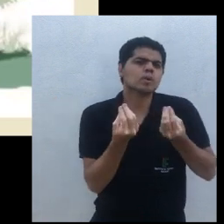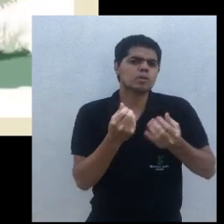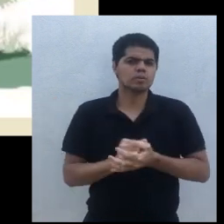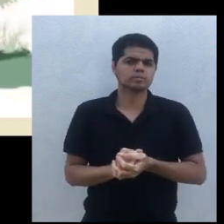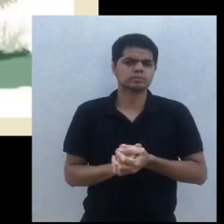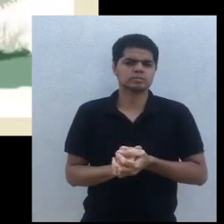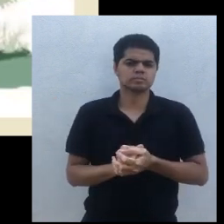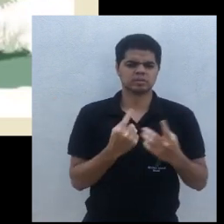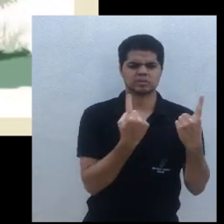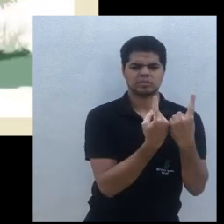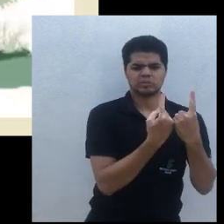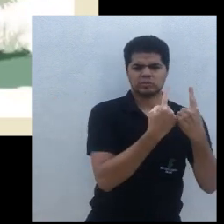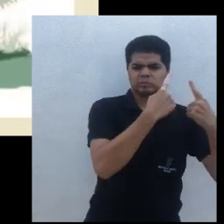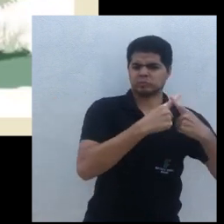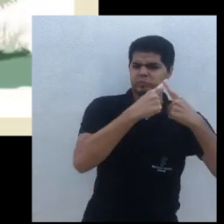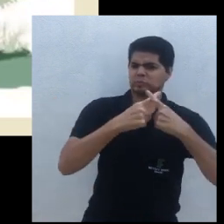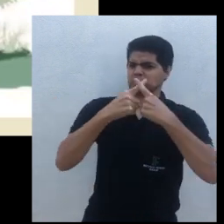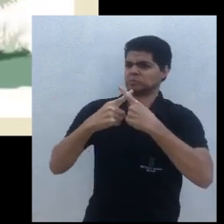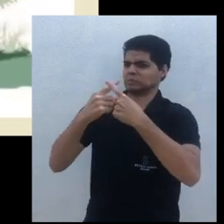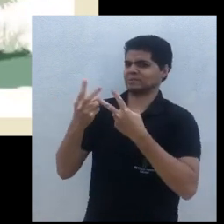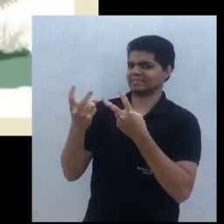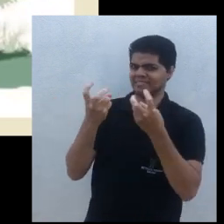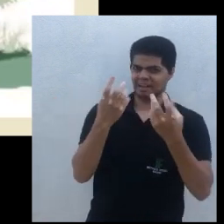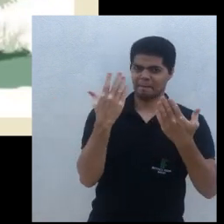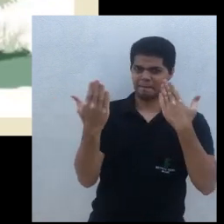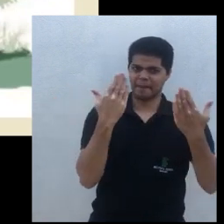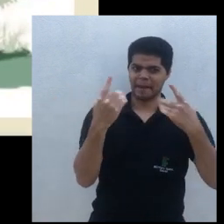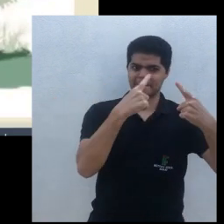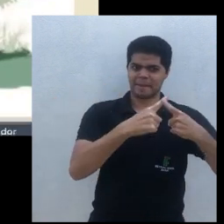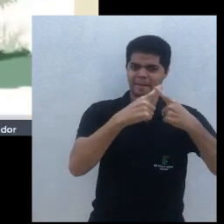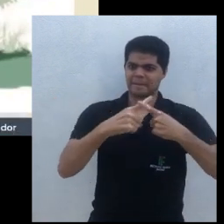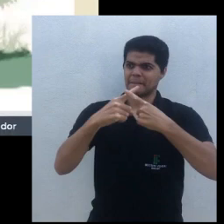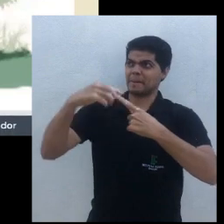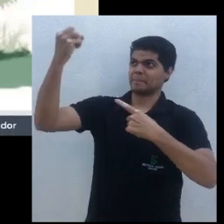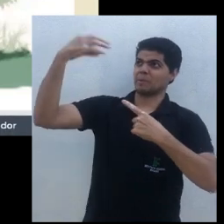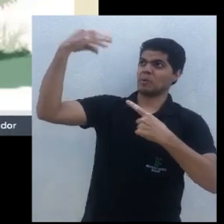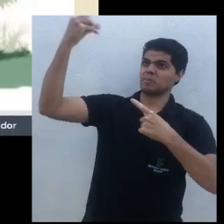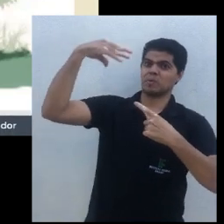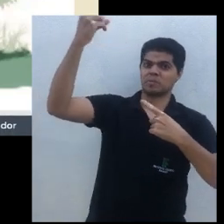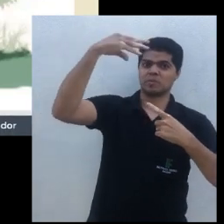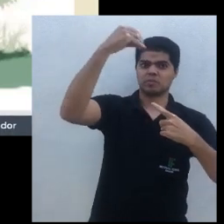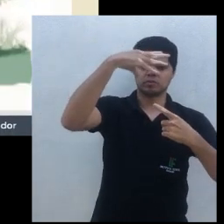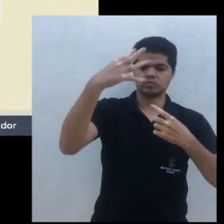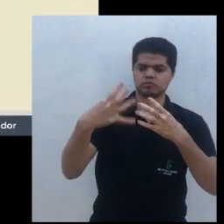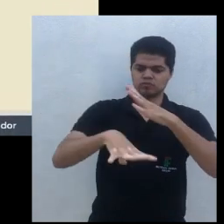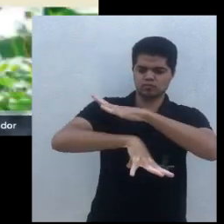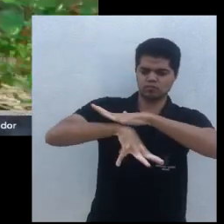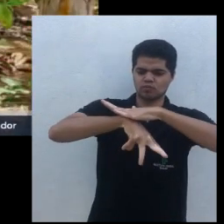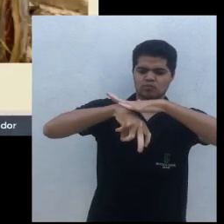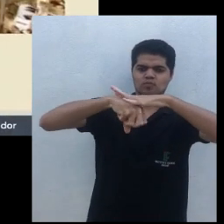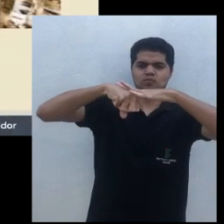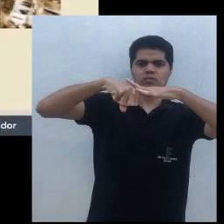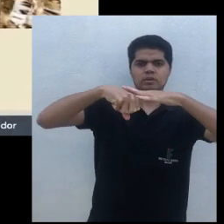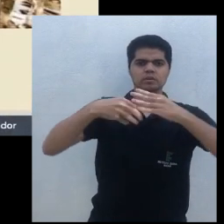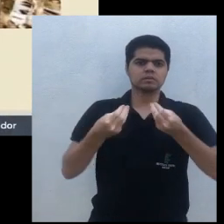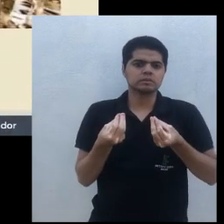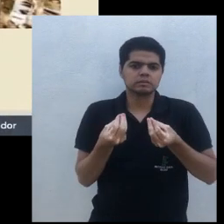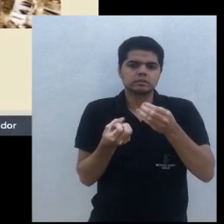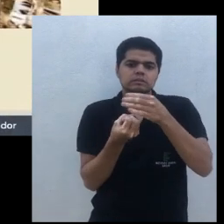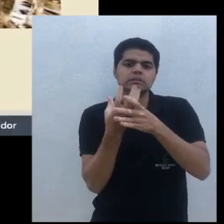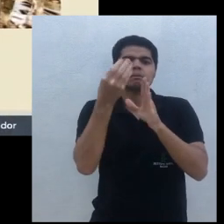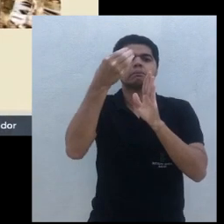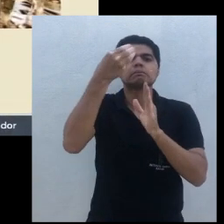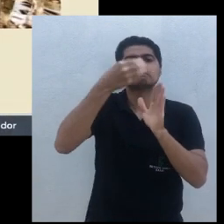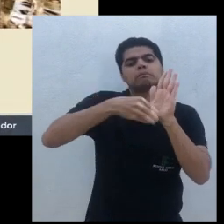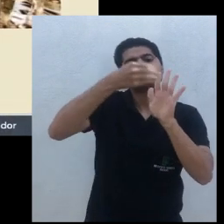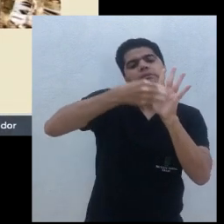por nutrientes, e ela comece essa competição e não produza nada. Então, essa é a grande questão,